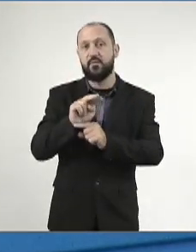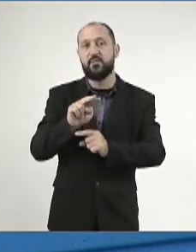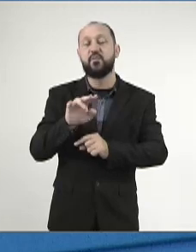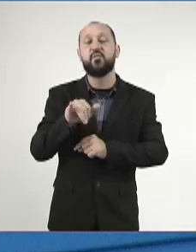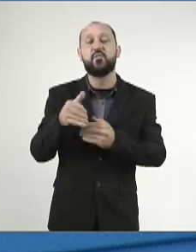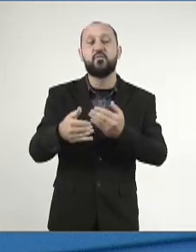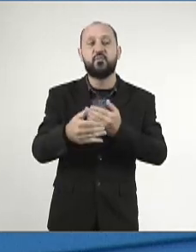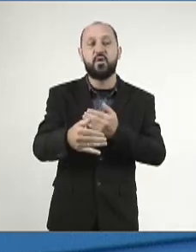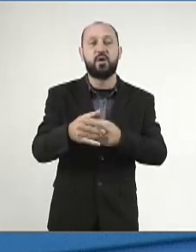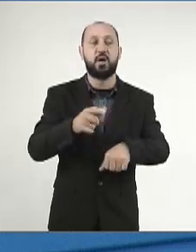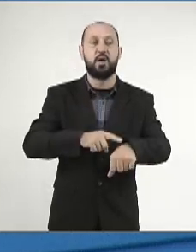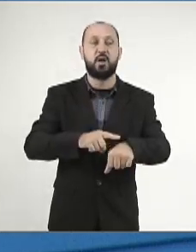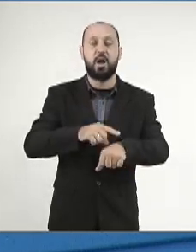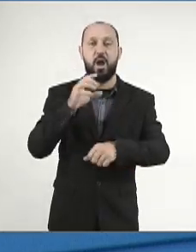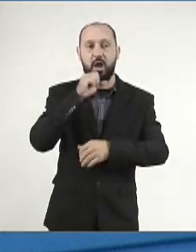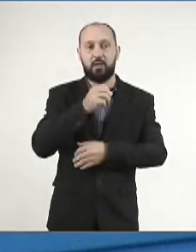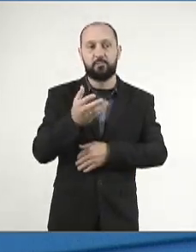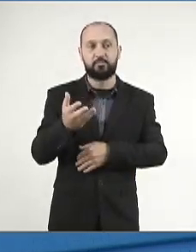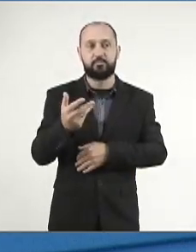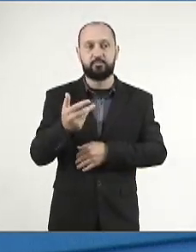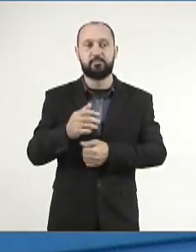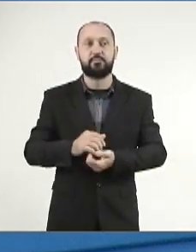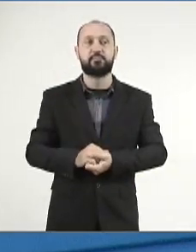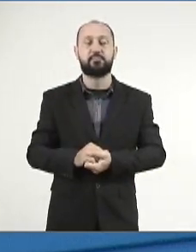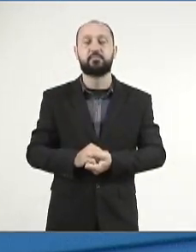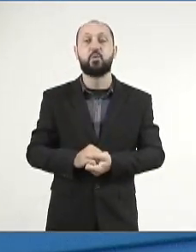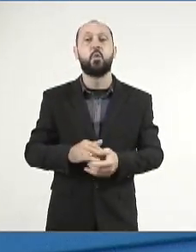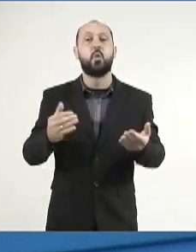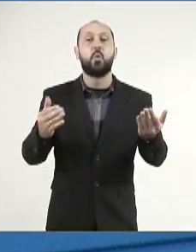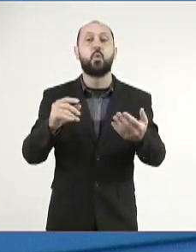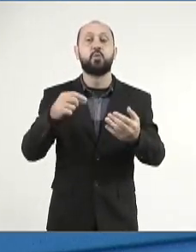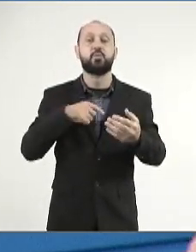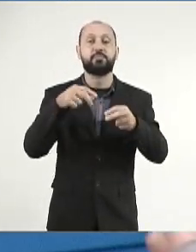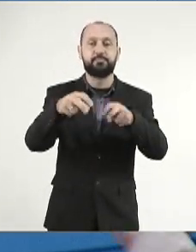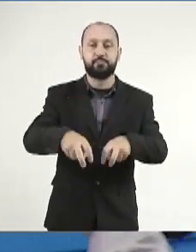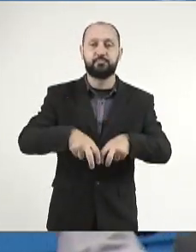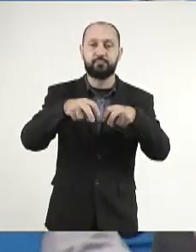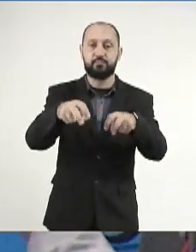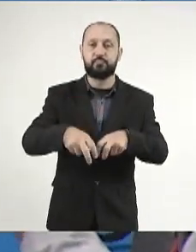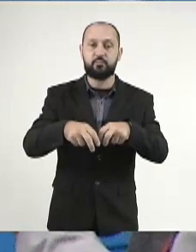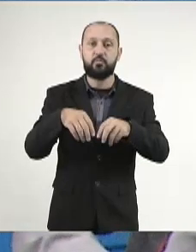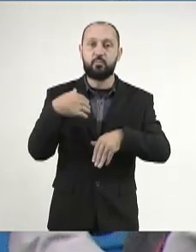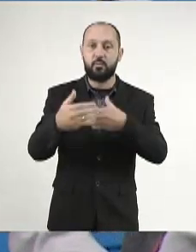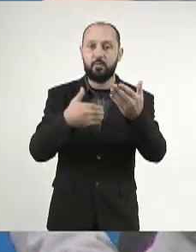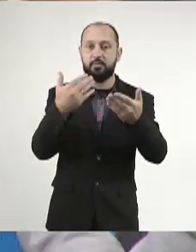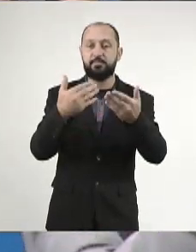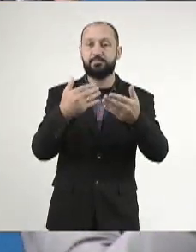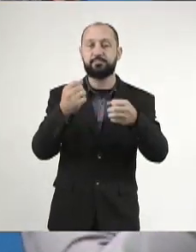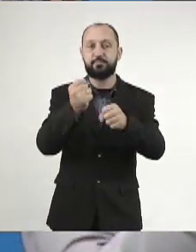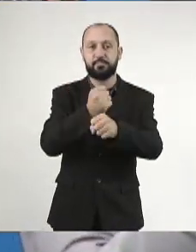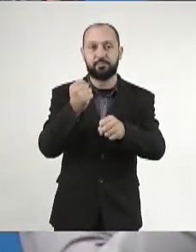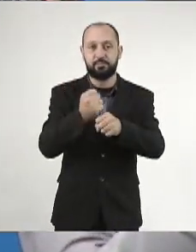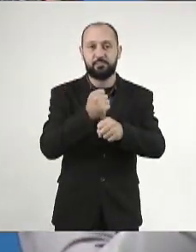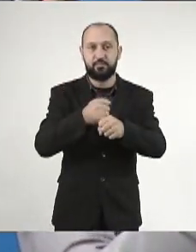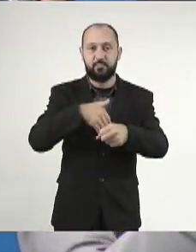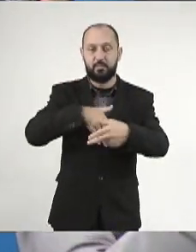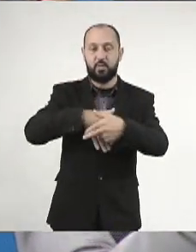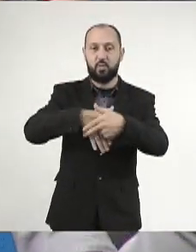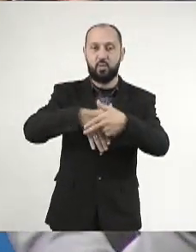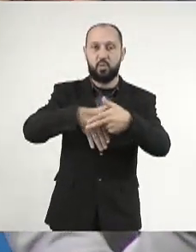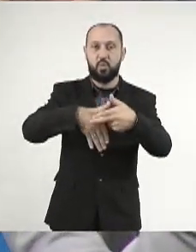tomadas imediatamente. Atualmente, além do agronegócio, avanço da construção da rota